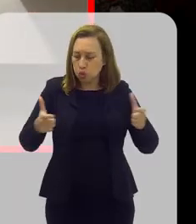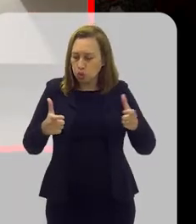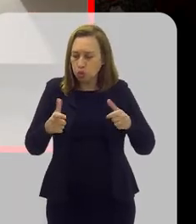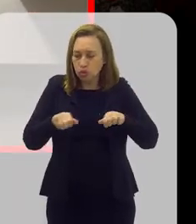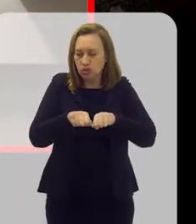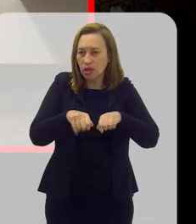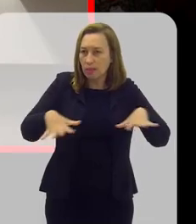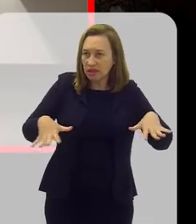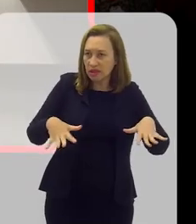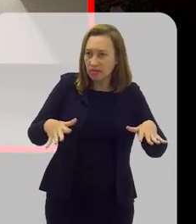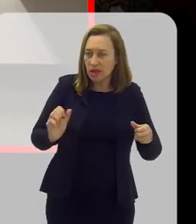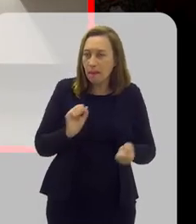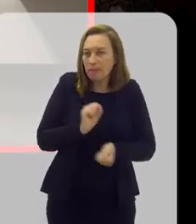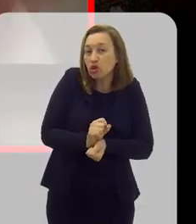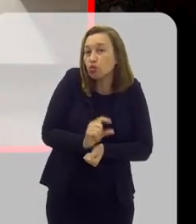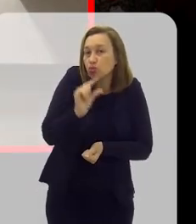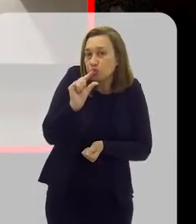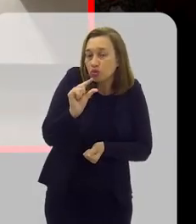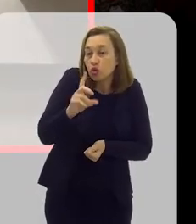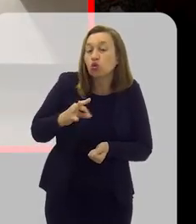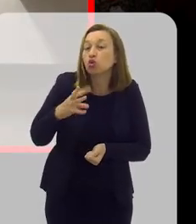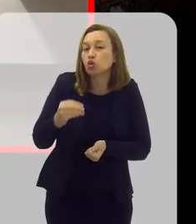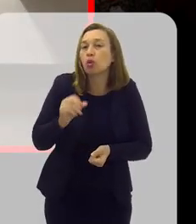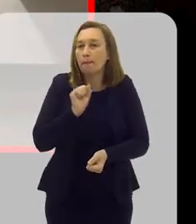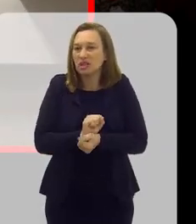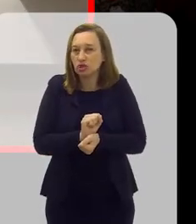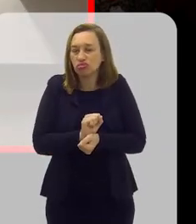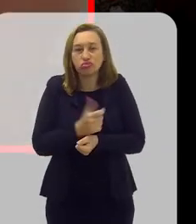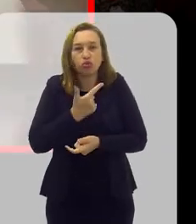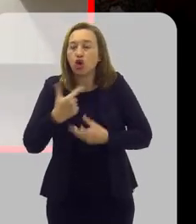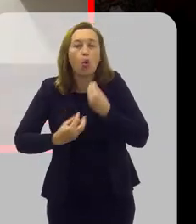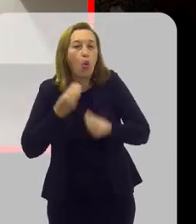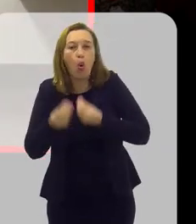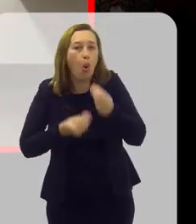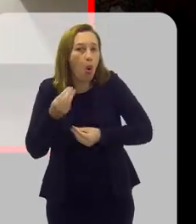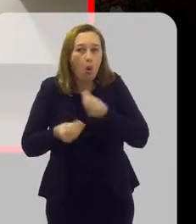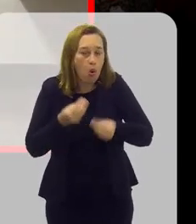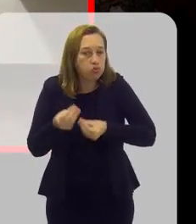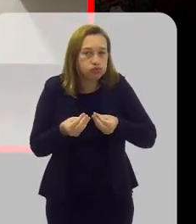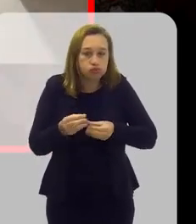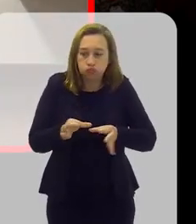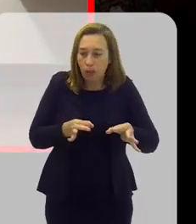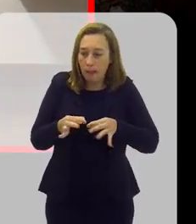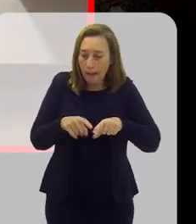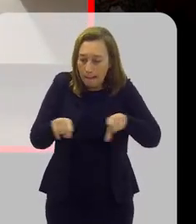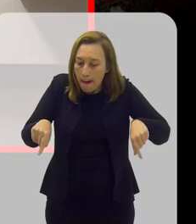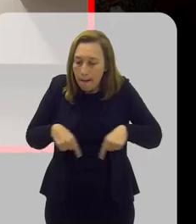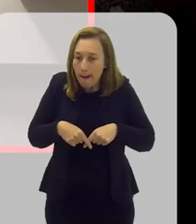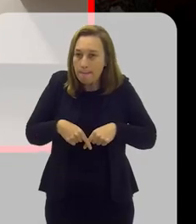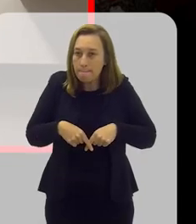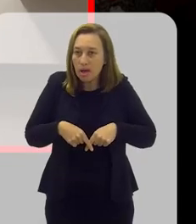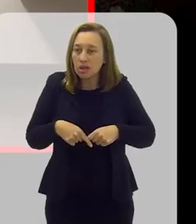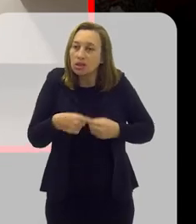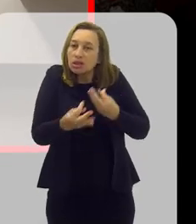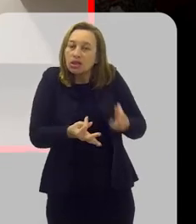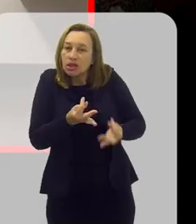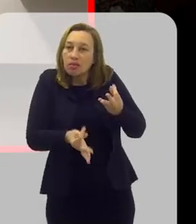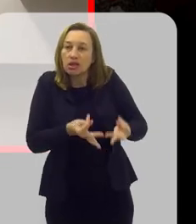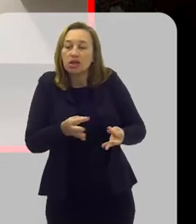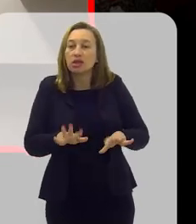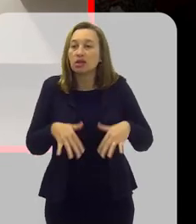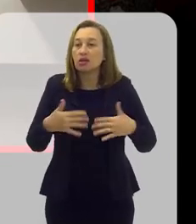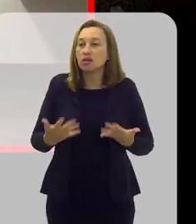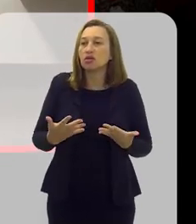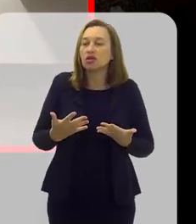pandemia as coisas pararam um pouco, tudo deu uma parada. Não tinha como montar consultórios por aí. E a gente